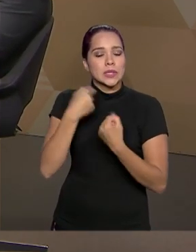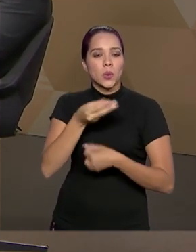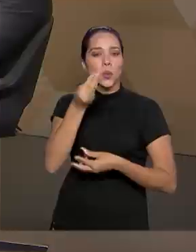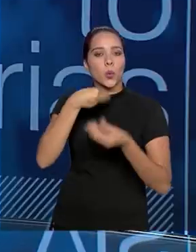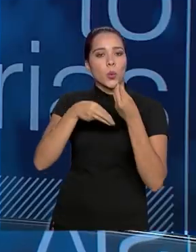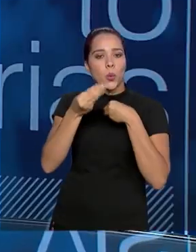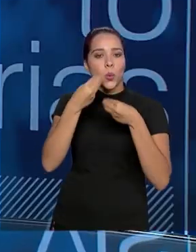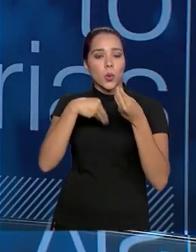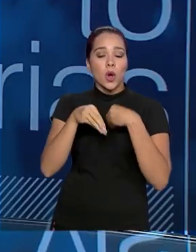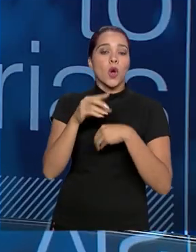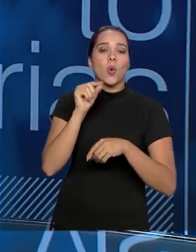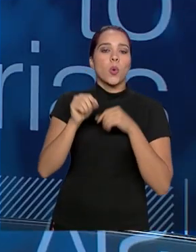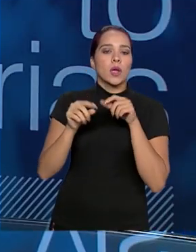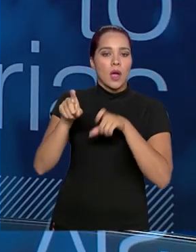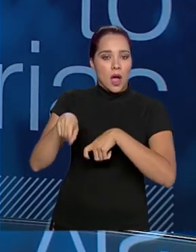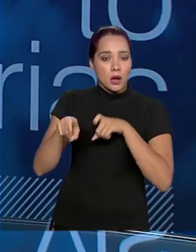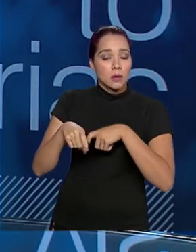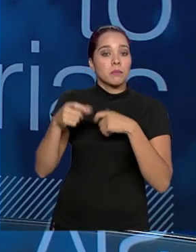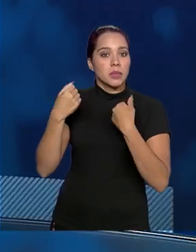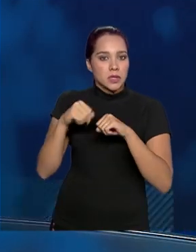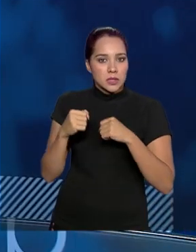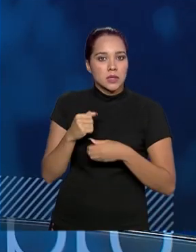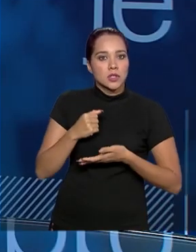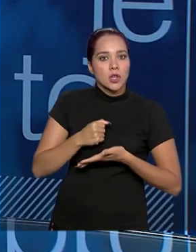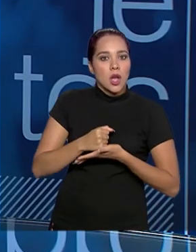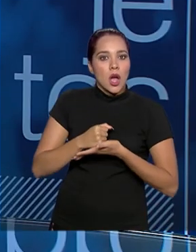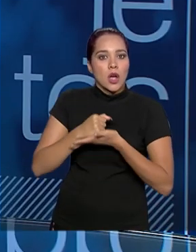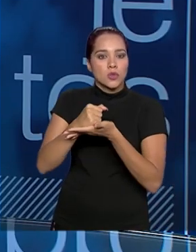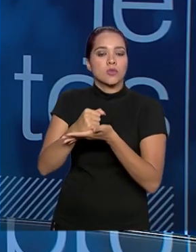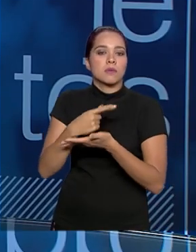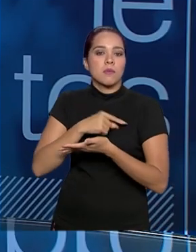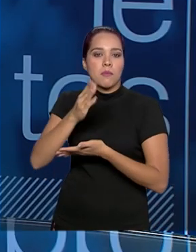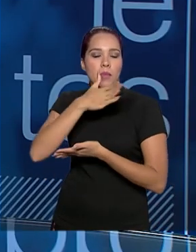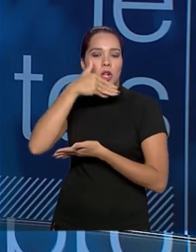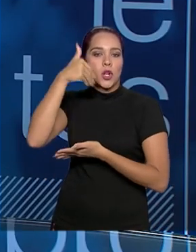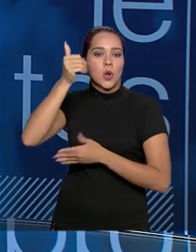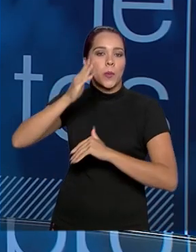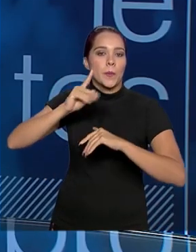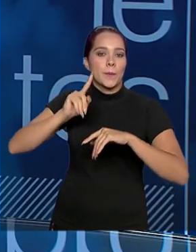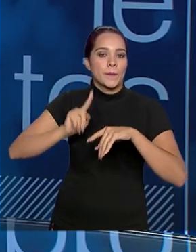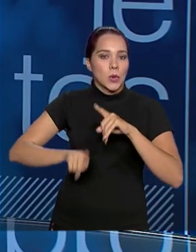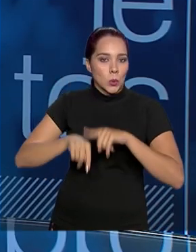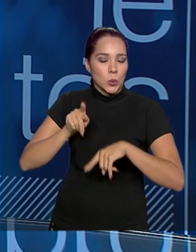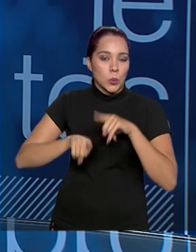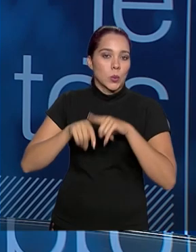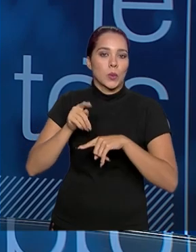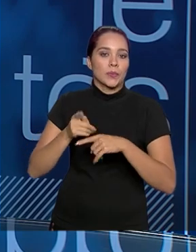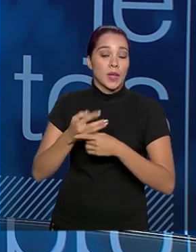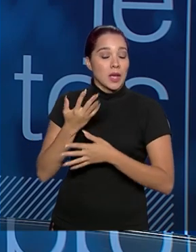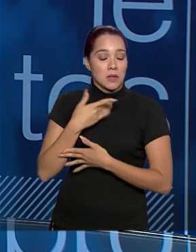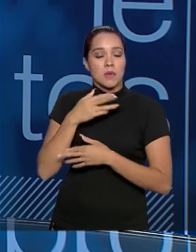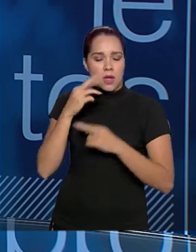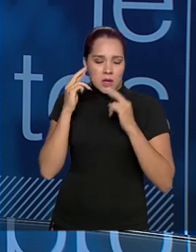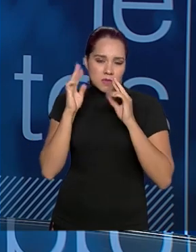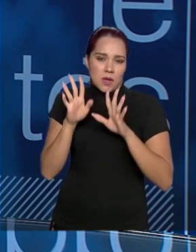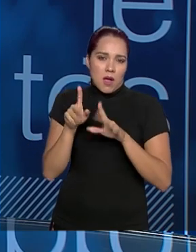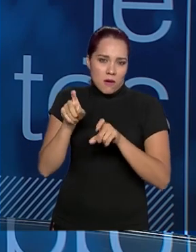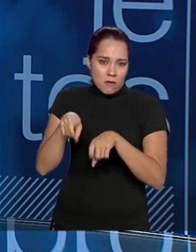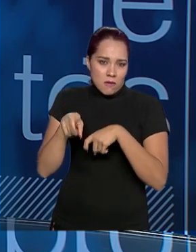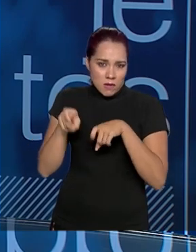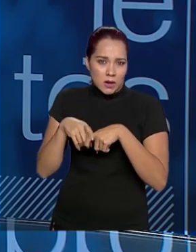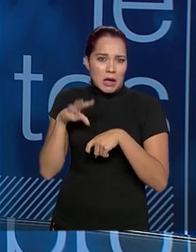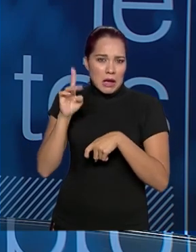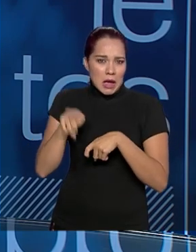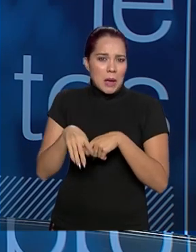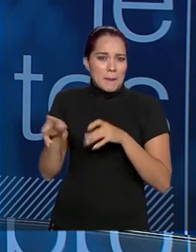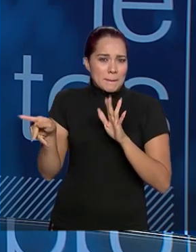o agronegócio precisa de insumo para ter uma melhor produtividade. Então, o agronegócio, com todo o respeito, ele fala que o agro é